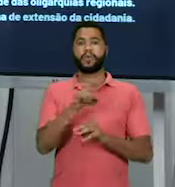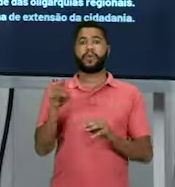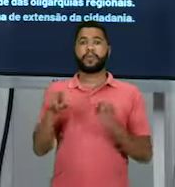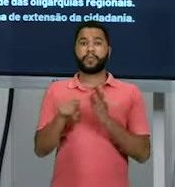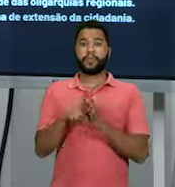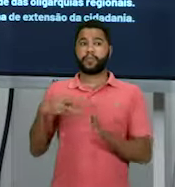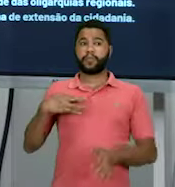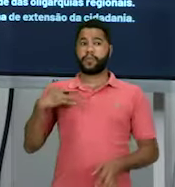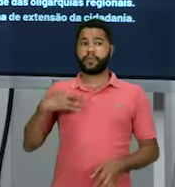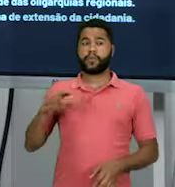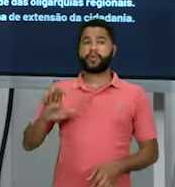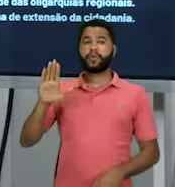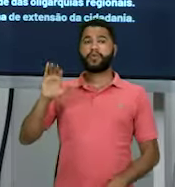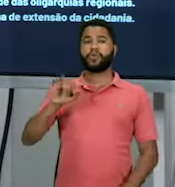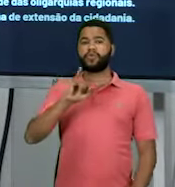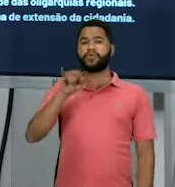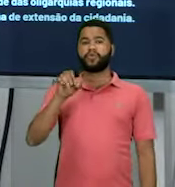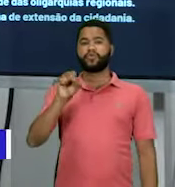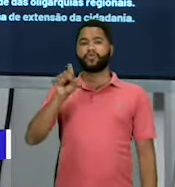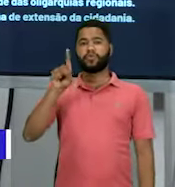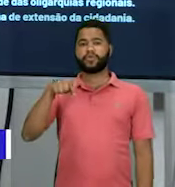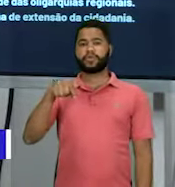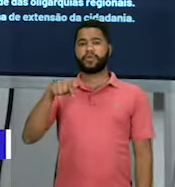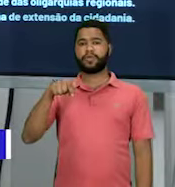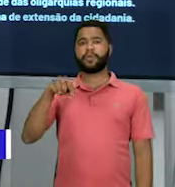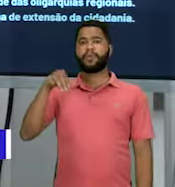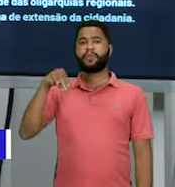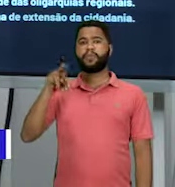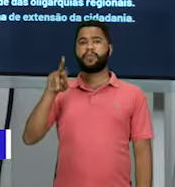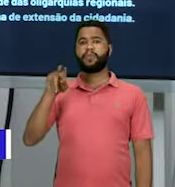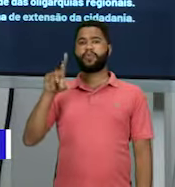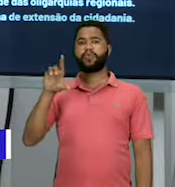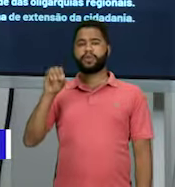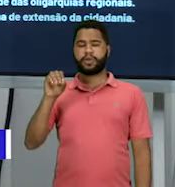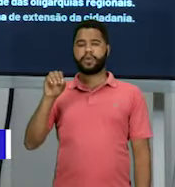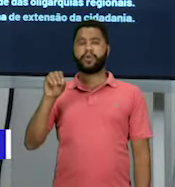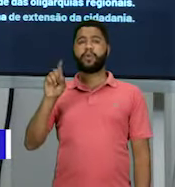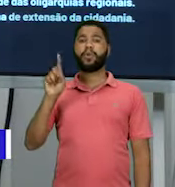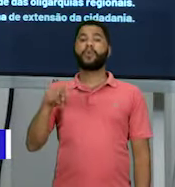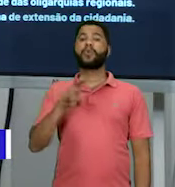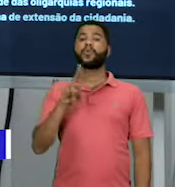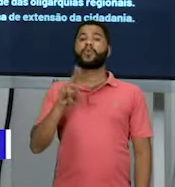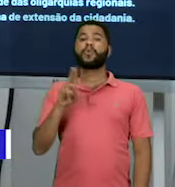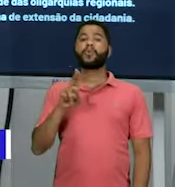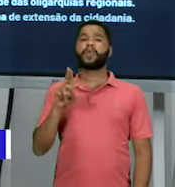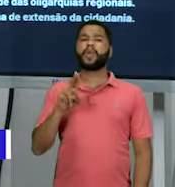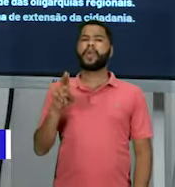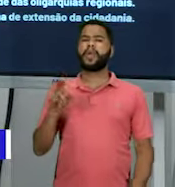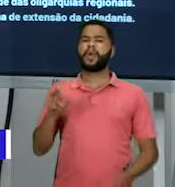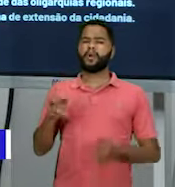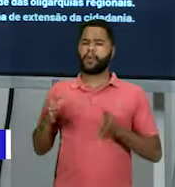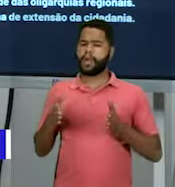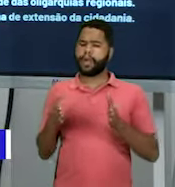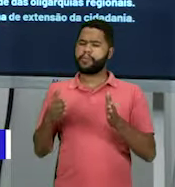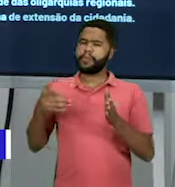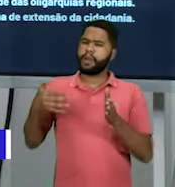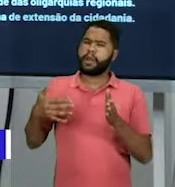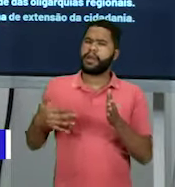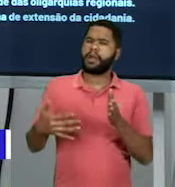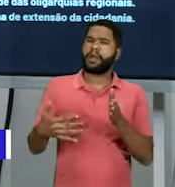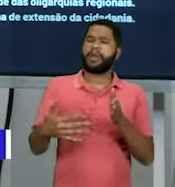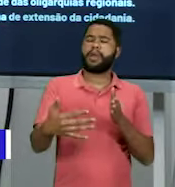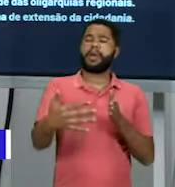Enem, que é o do José Murilo de Carvalho, O Longo, Cidadania no Brasil, O Longo Caminho. Ele vai mostrar ali